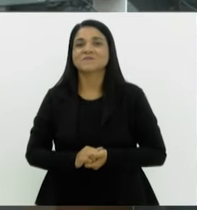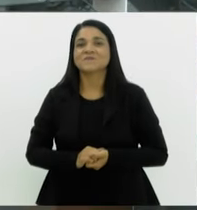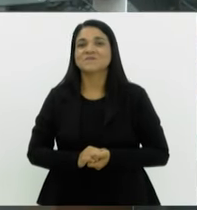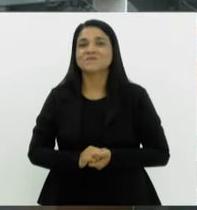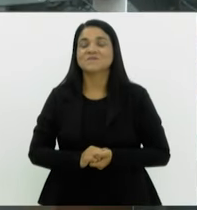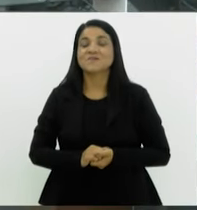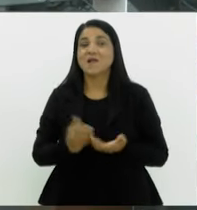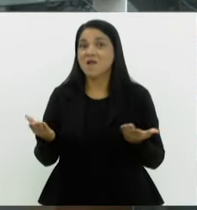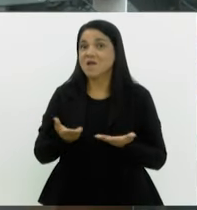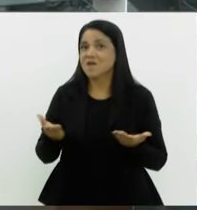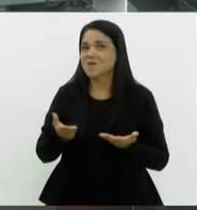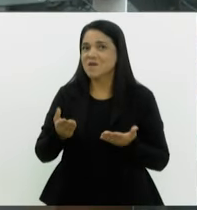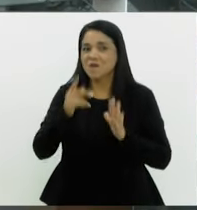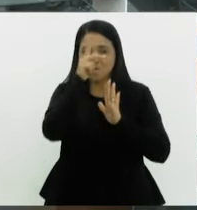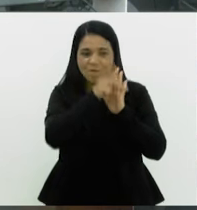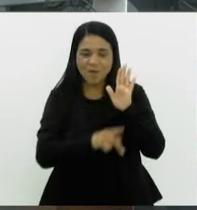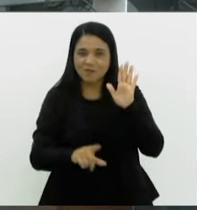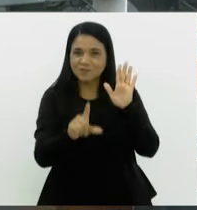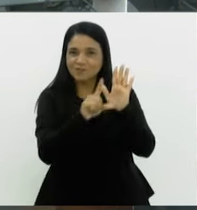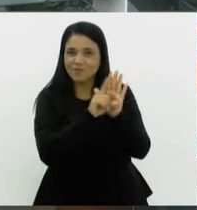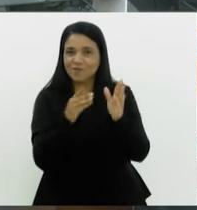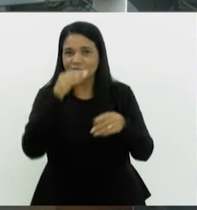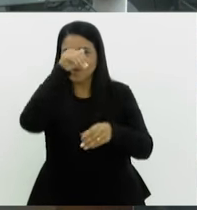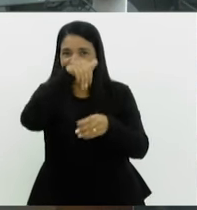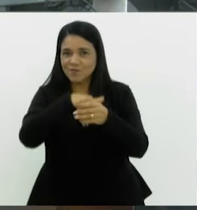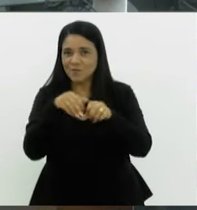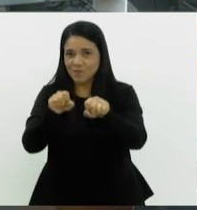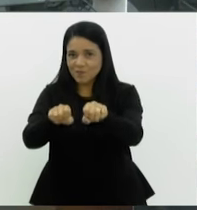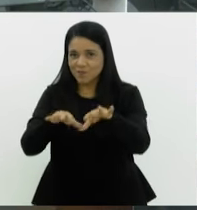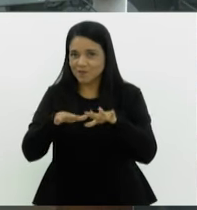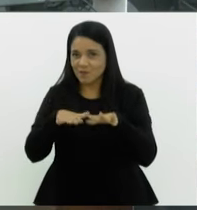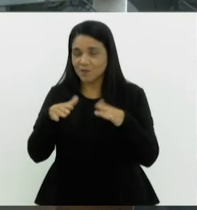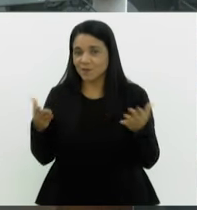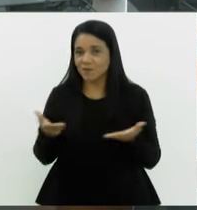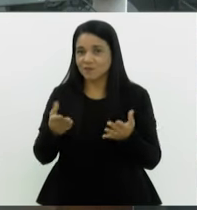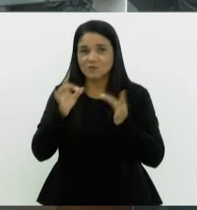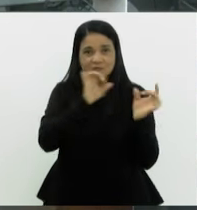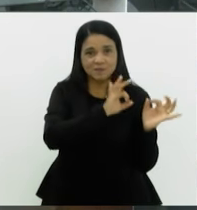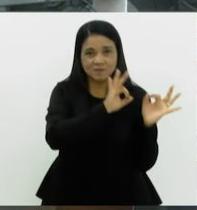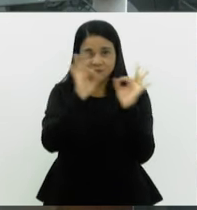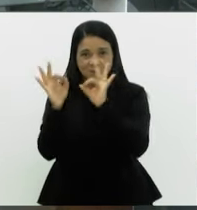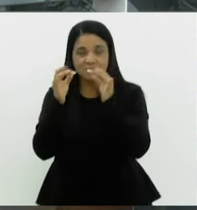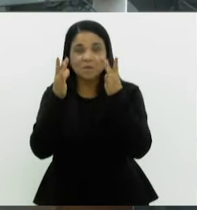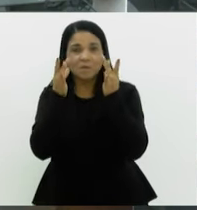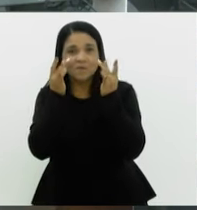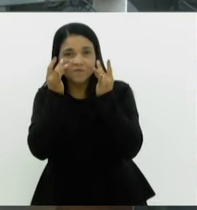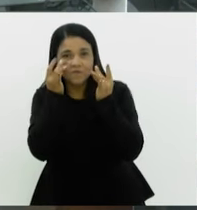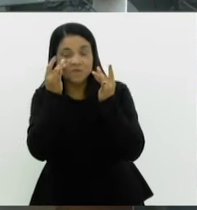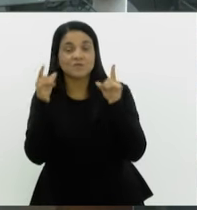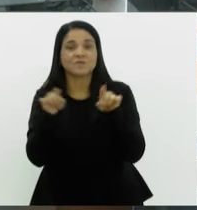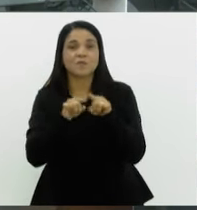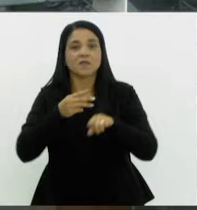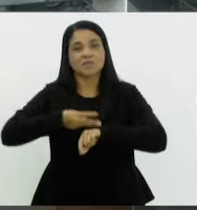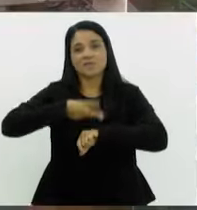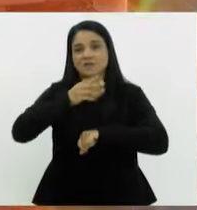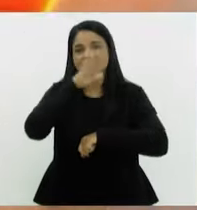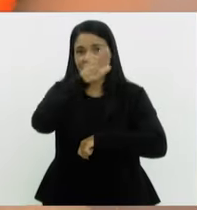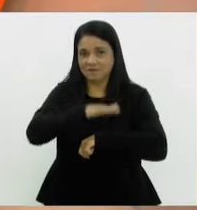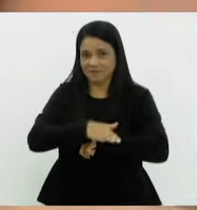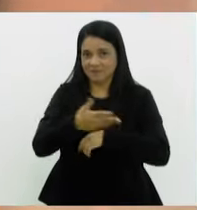E vamos agora aos projetos que serão votados no plenário com transmissão ao vivo pela TV Alérgias, 3h da tarde.